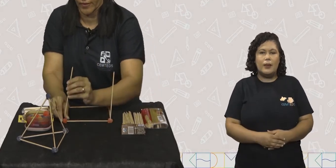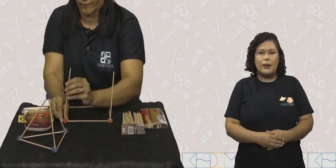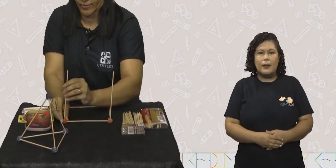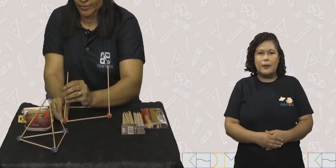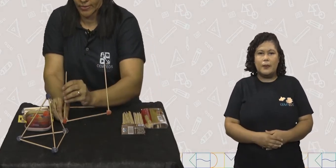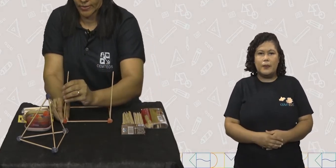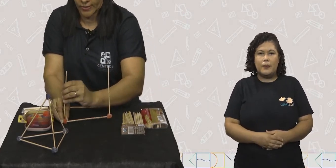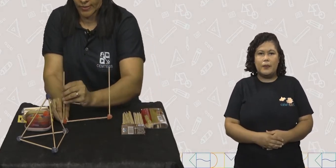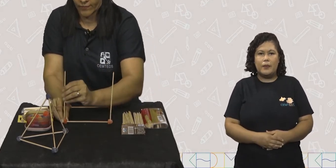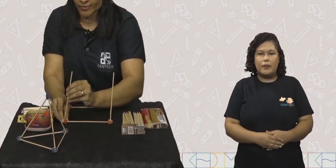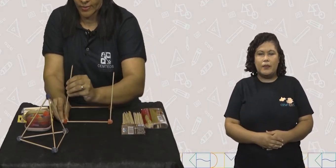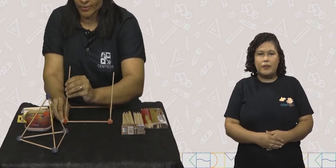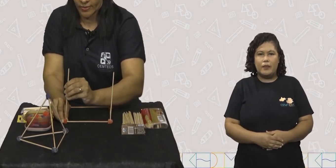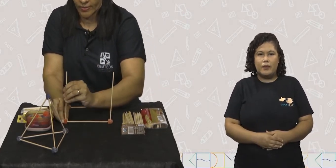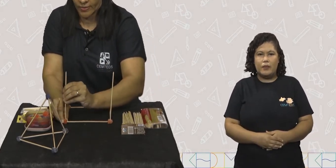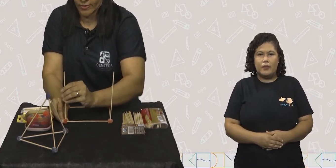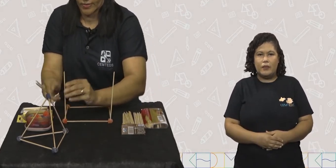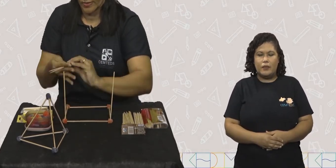jujuba.